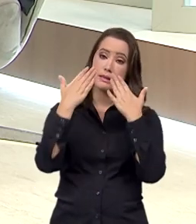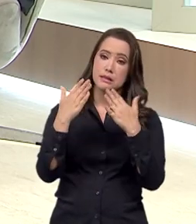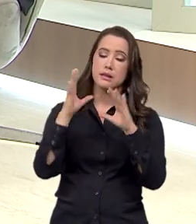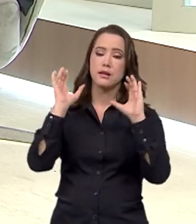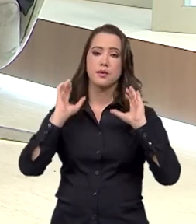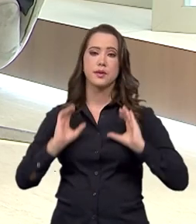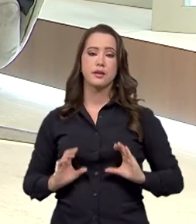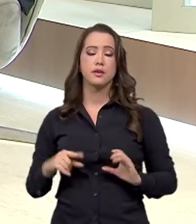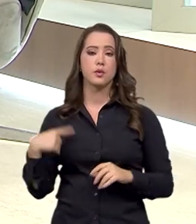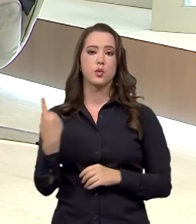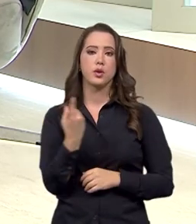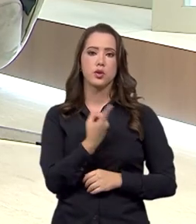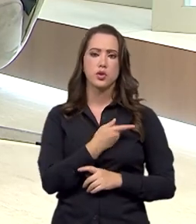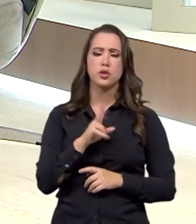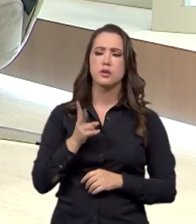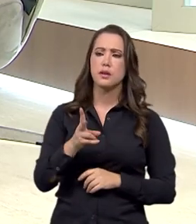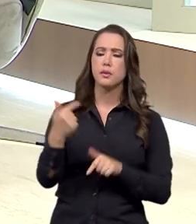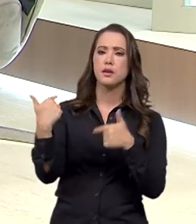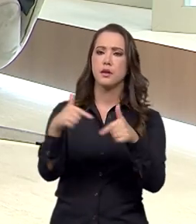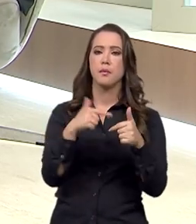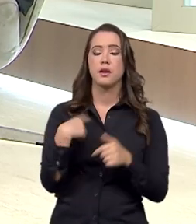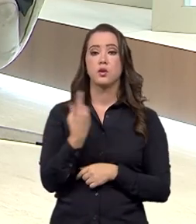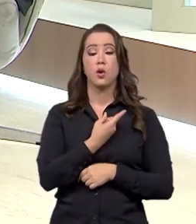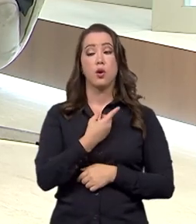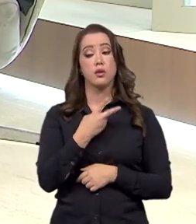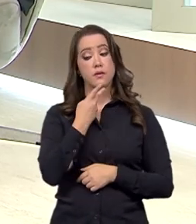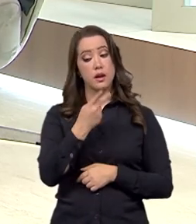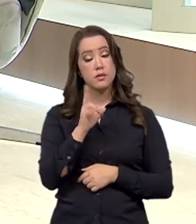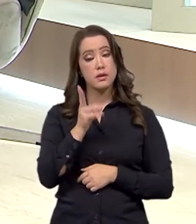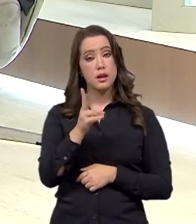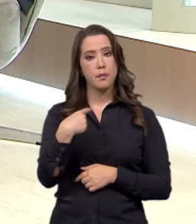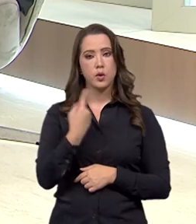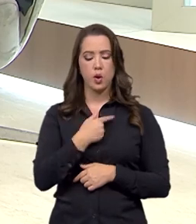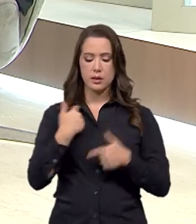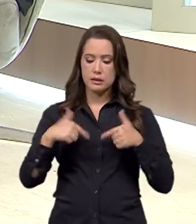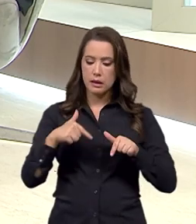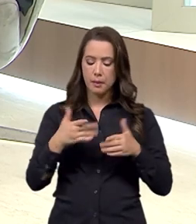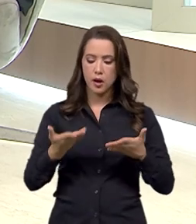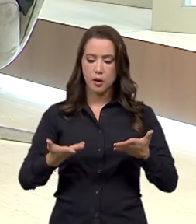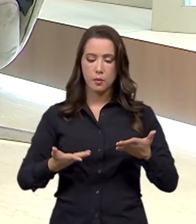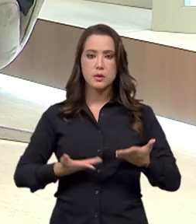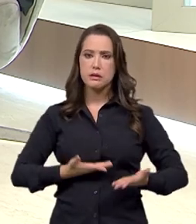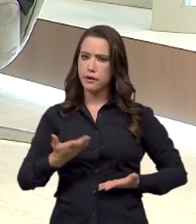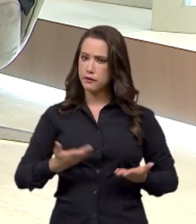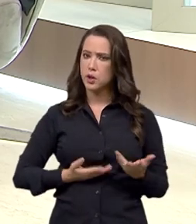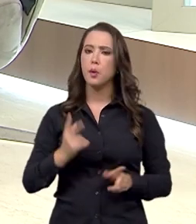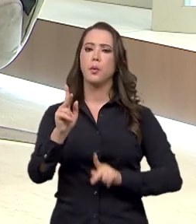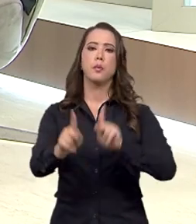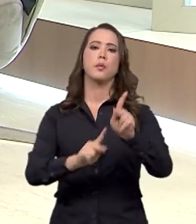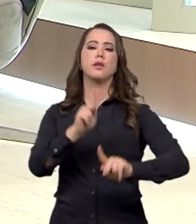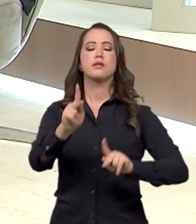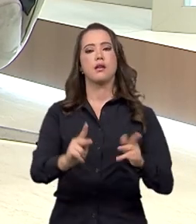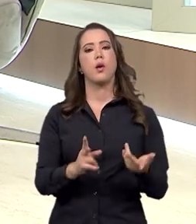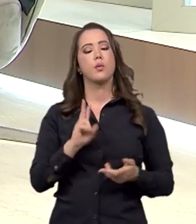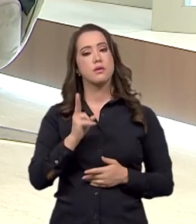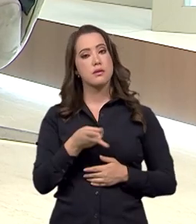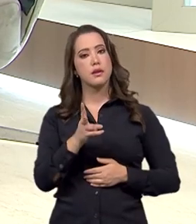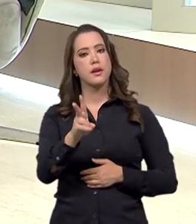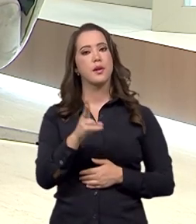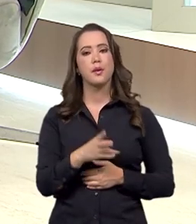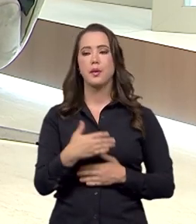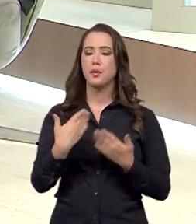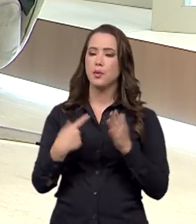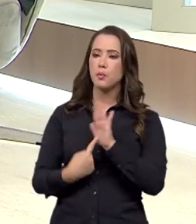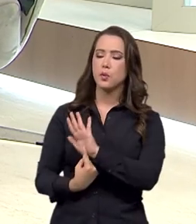cidadão do que a gente vem fazendo. Como eu disse, somos servidores públicos, estamos aqui para servir ao público e mostrar aí, e prestar